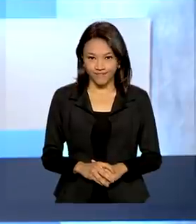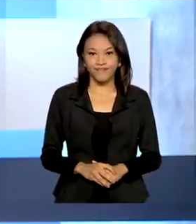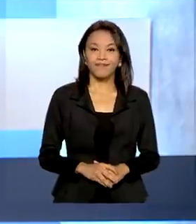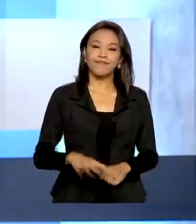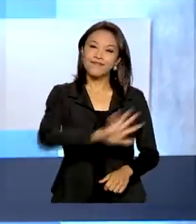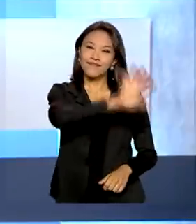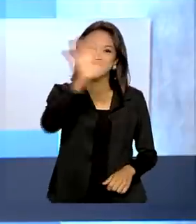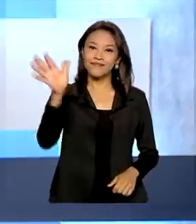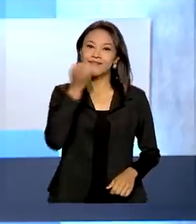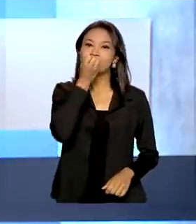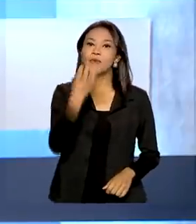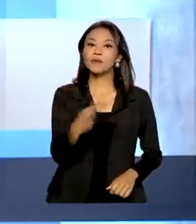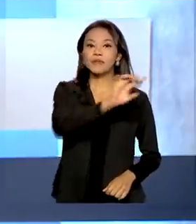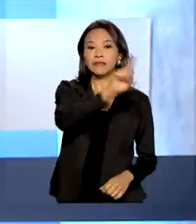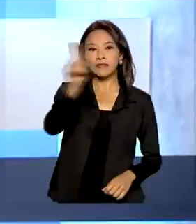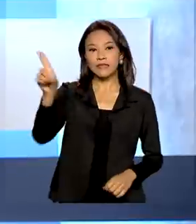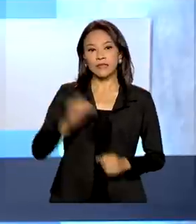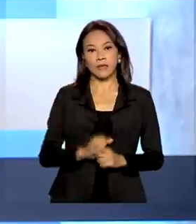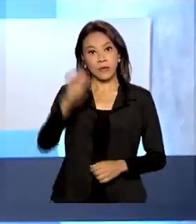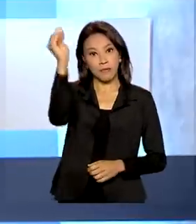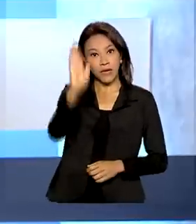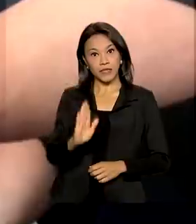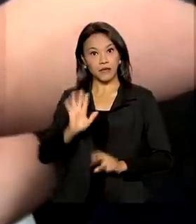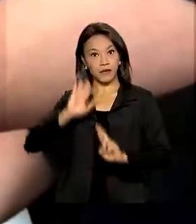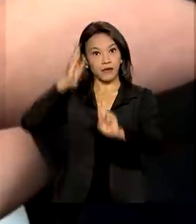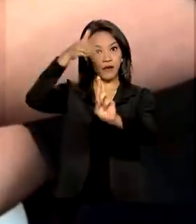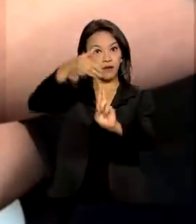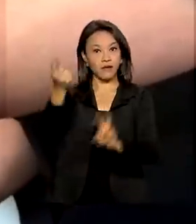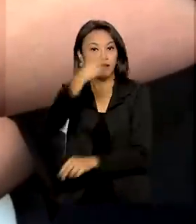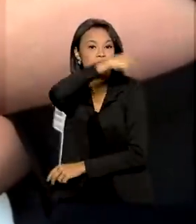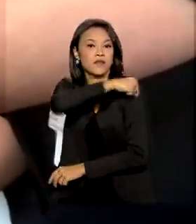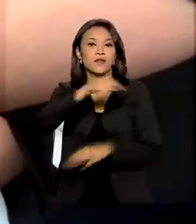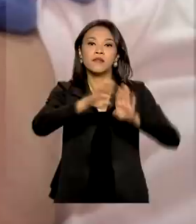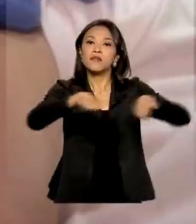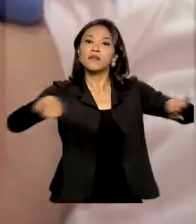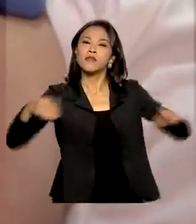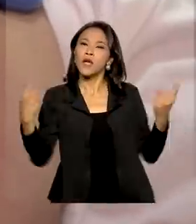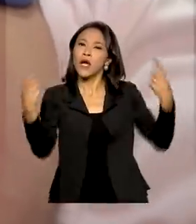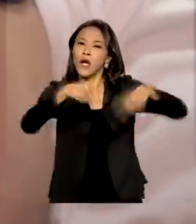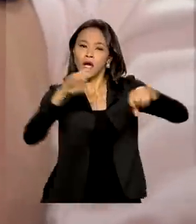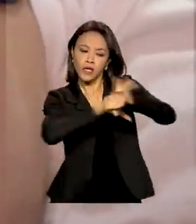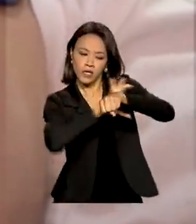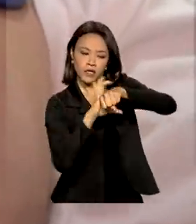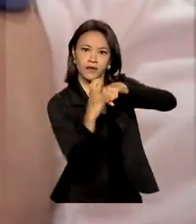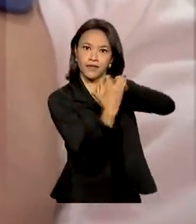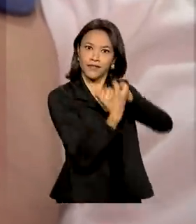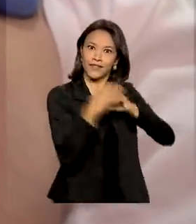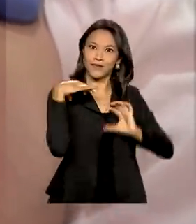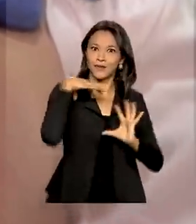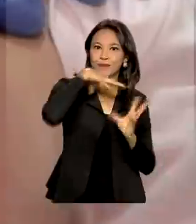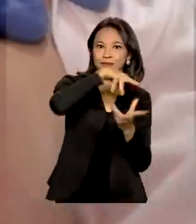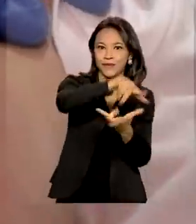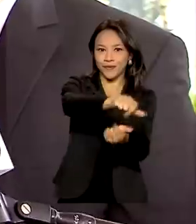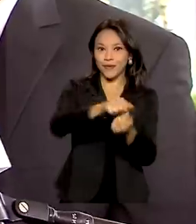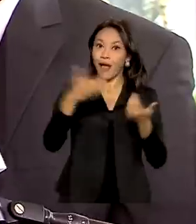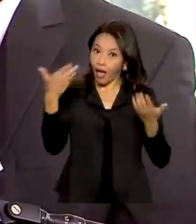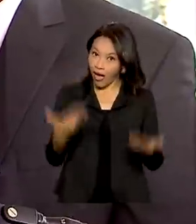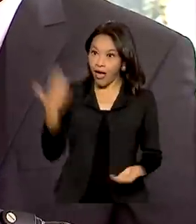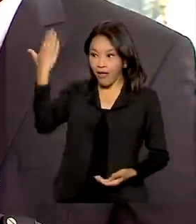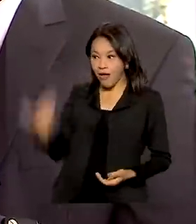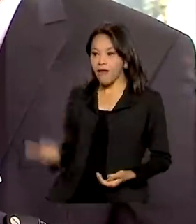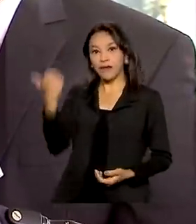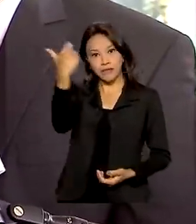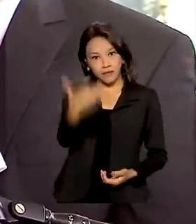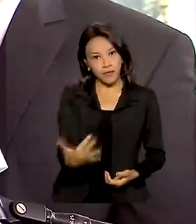Olá, bom dia! Brasil lidera a vacinação infantil contra a Covid-19 no mundo, é o que afirma o